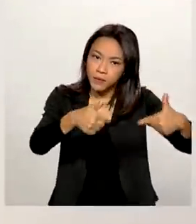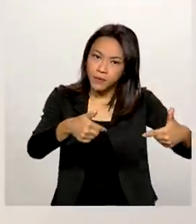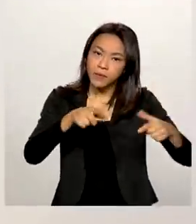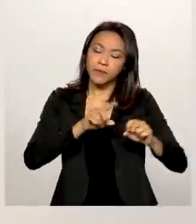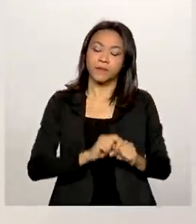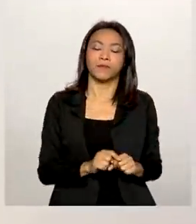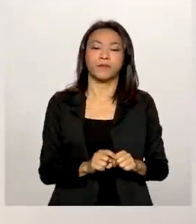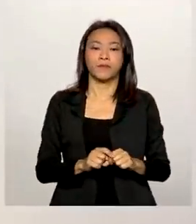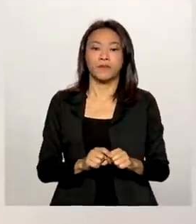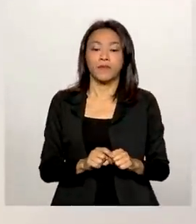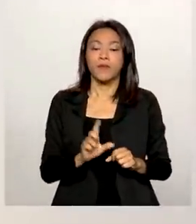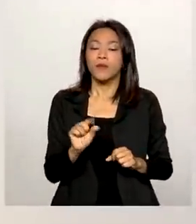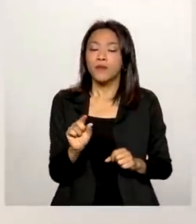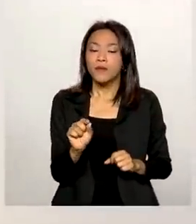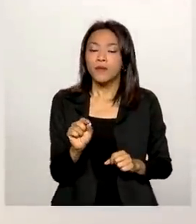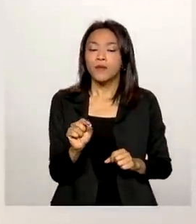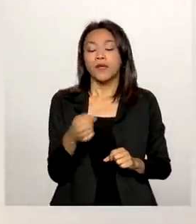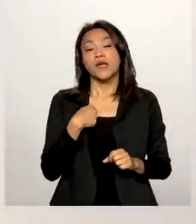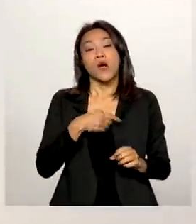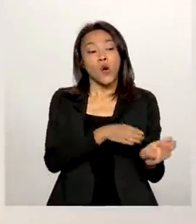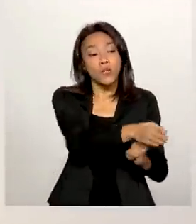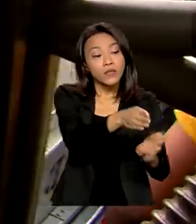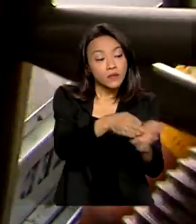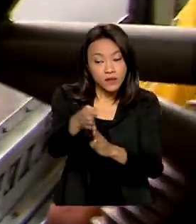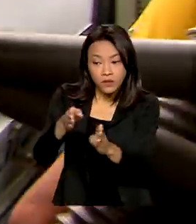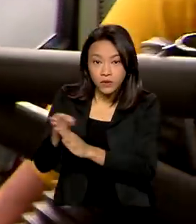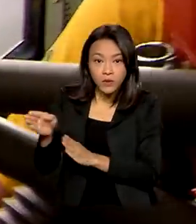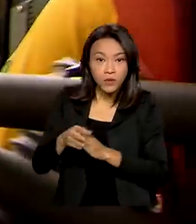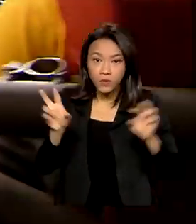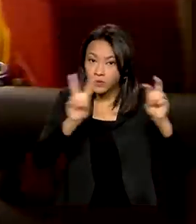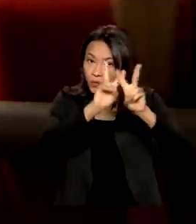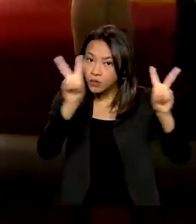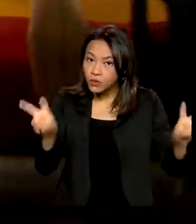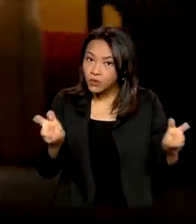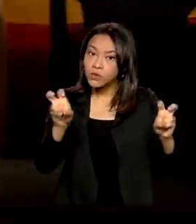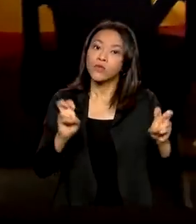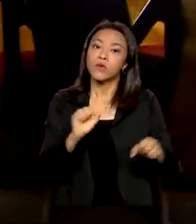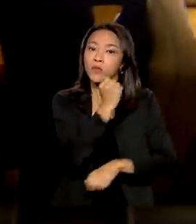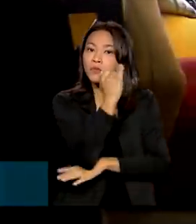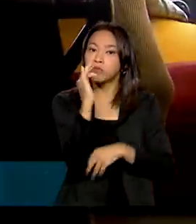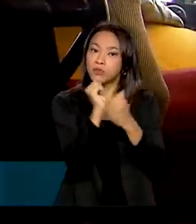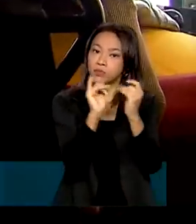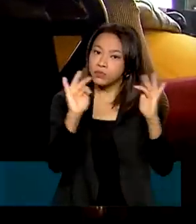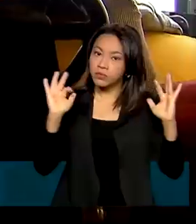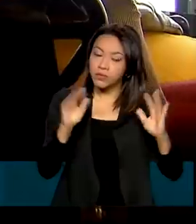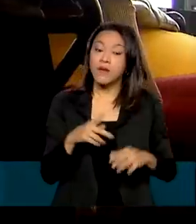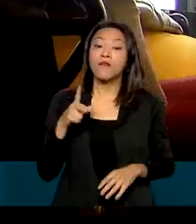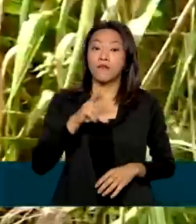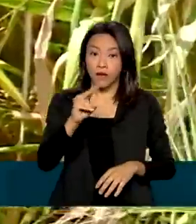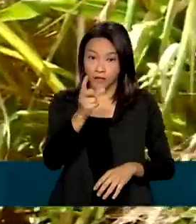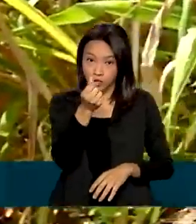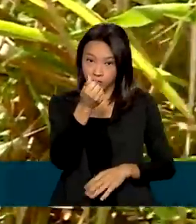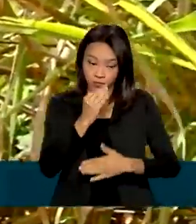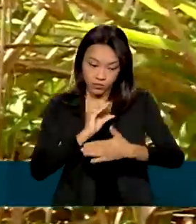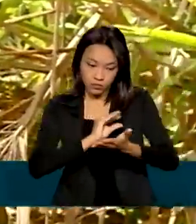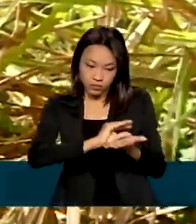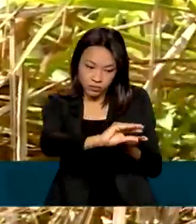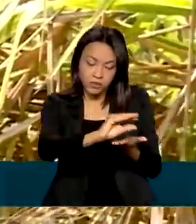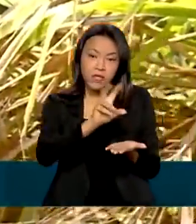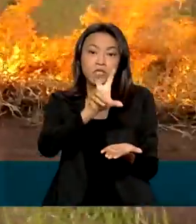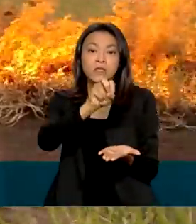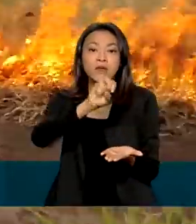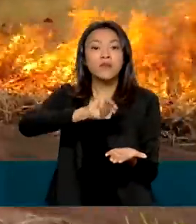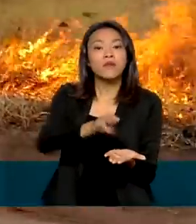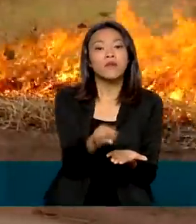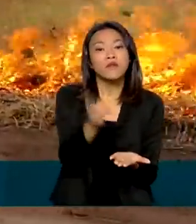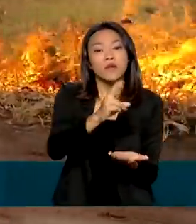prescritas, educação ambiental. Serão investidos cerca de 50 milhões de reais para a execução das